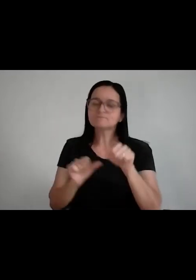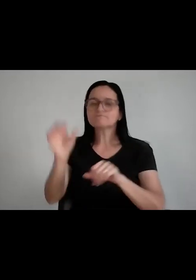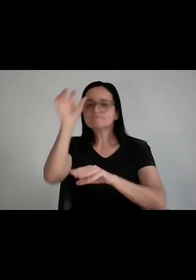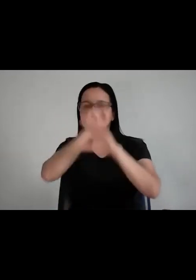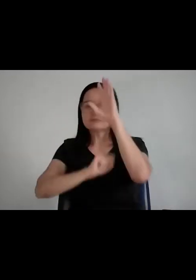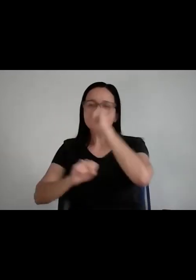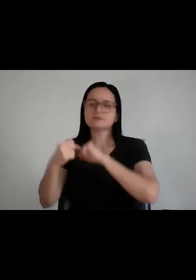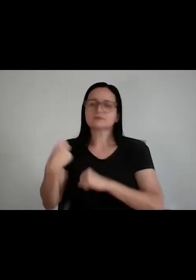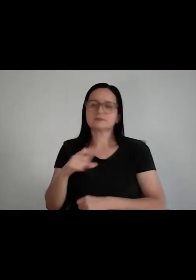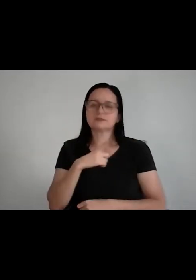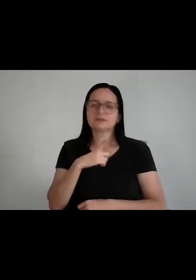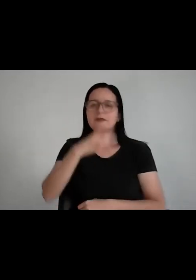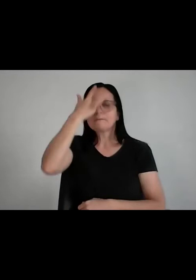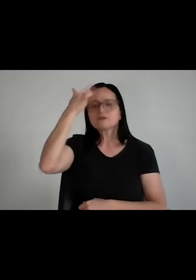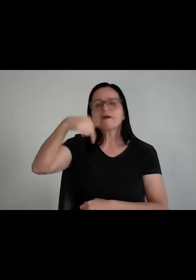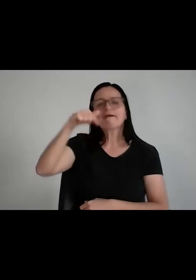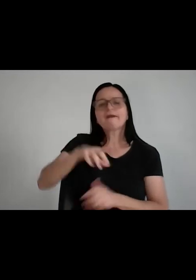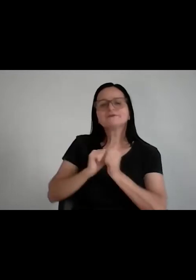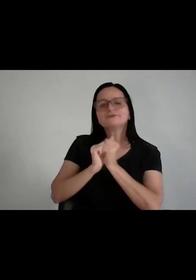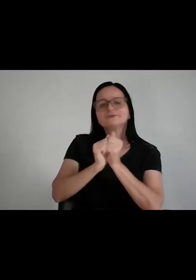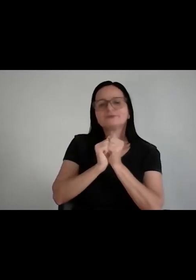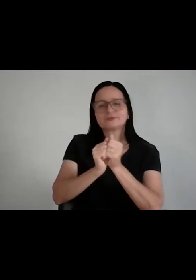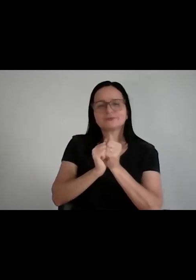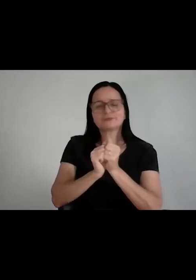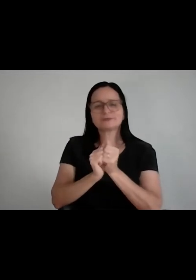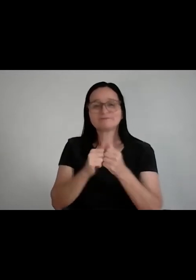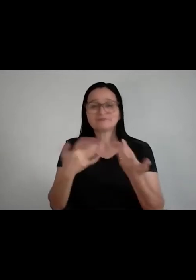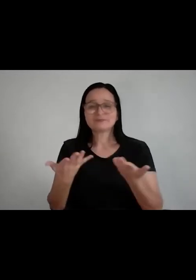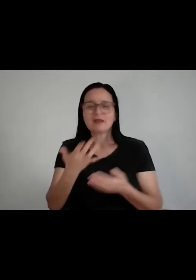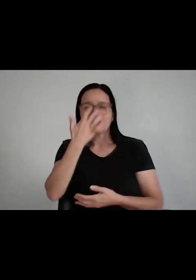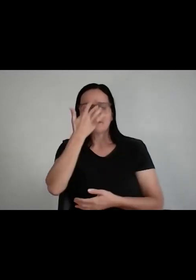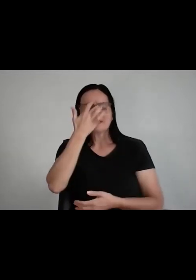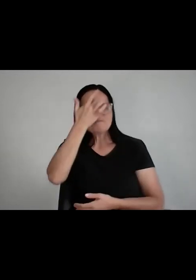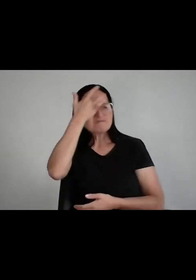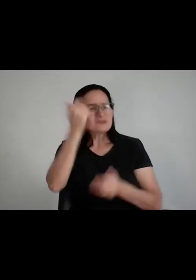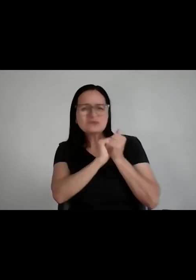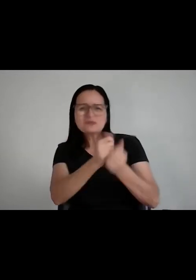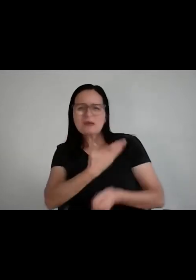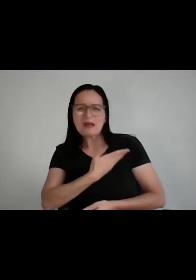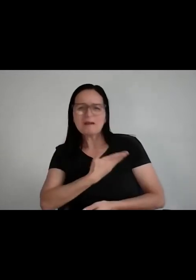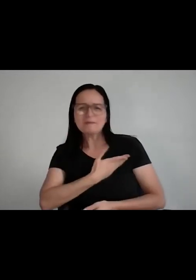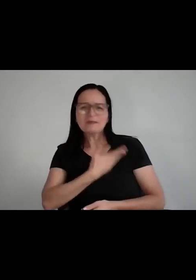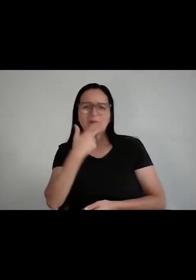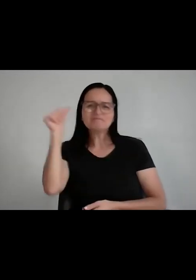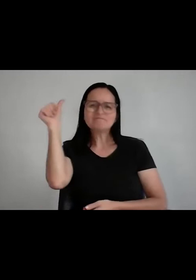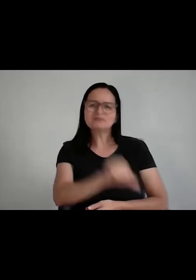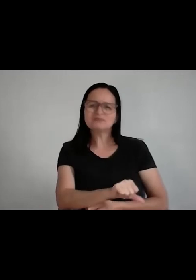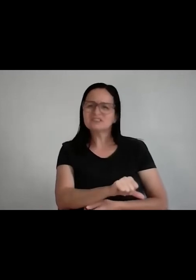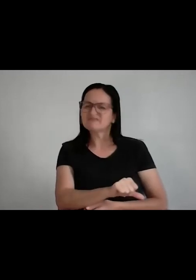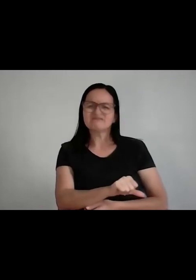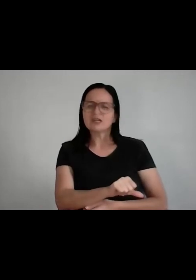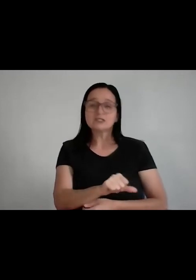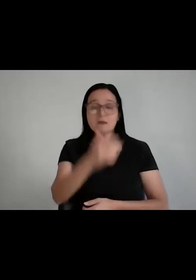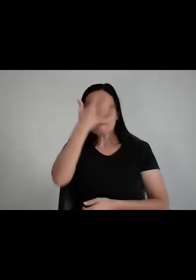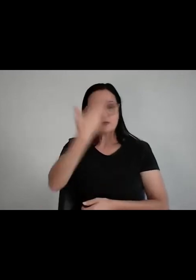Com quem eu estou andando? Estou andando com uma rapaziada que anda de macharré? Você tem que andar com a galera que é foguete. Foguete não dá ré.